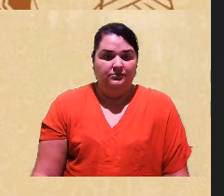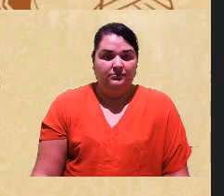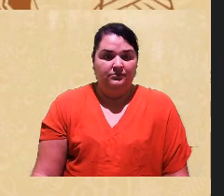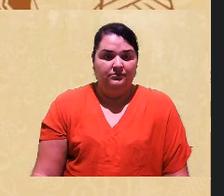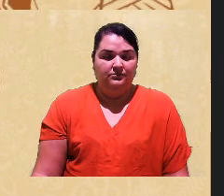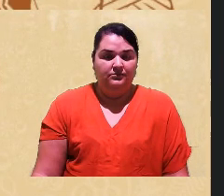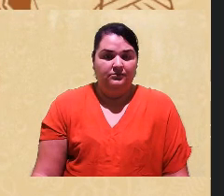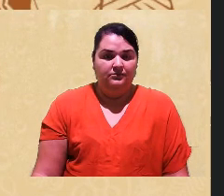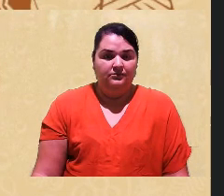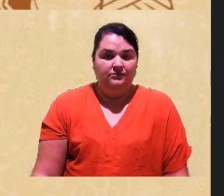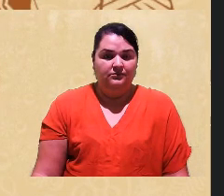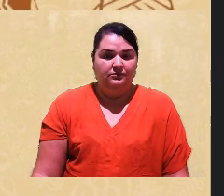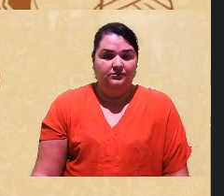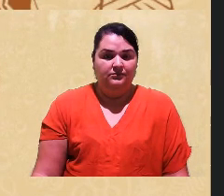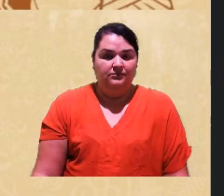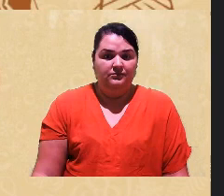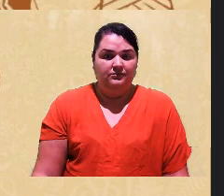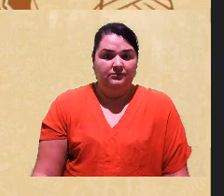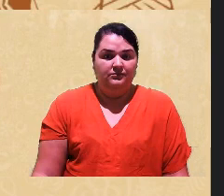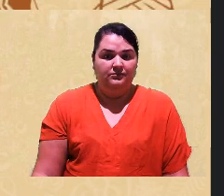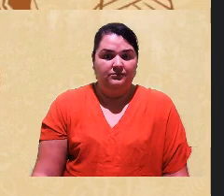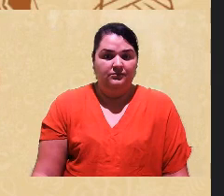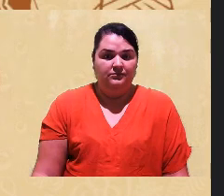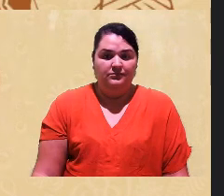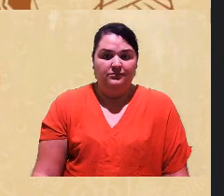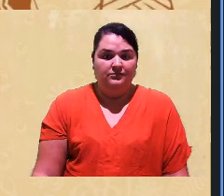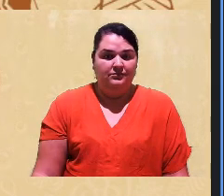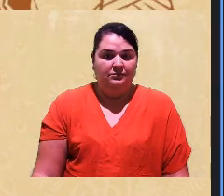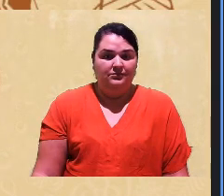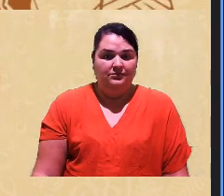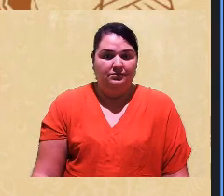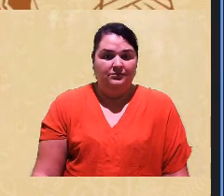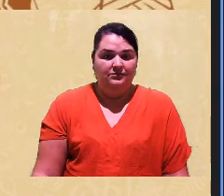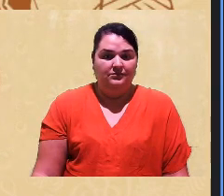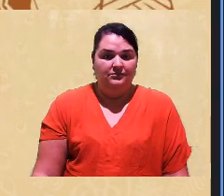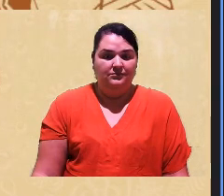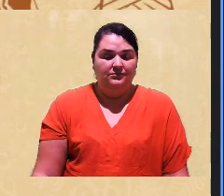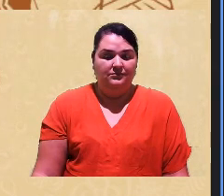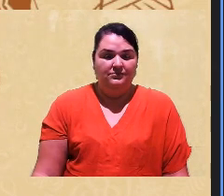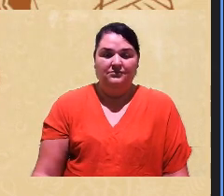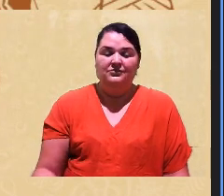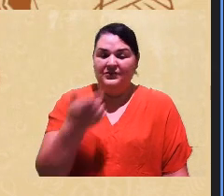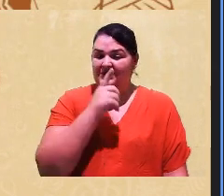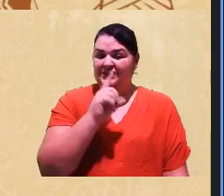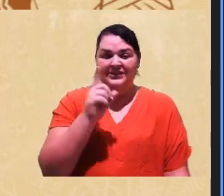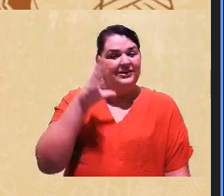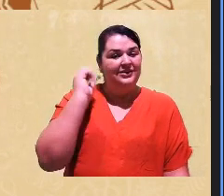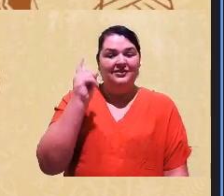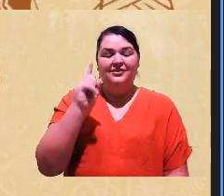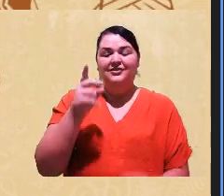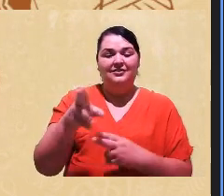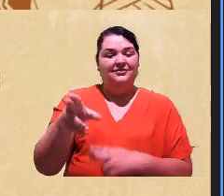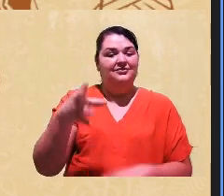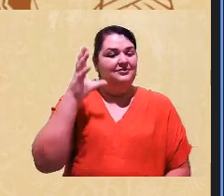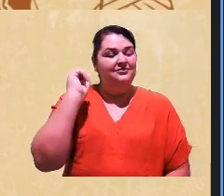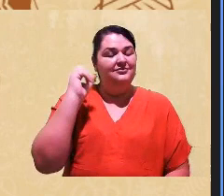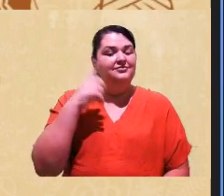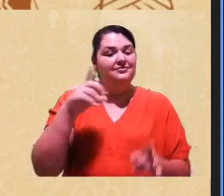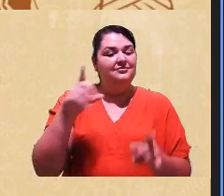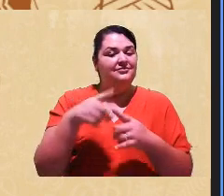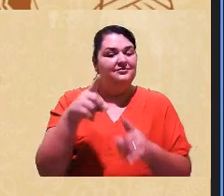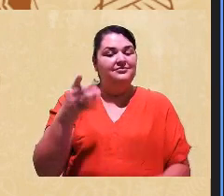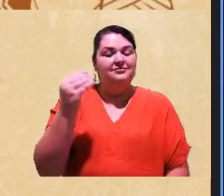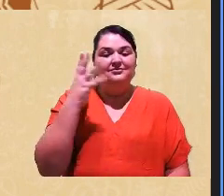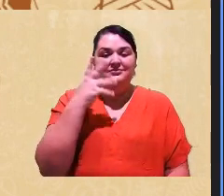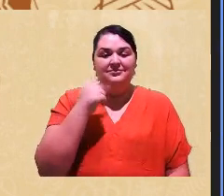Ai, gente, eu acho que eu vou dar continuidade. Uma pena vocês não escutarem a voz dessas lindezas